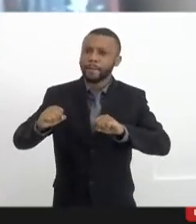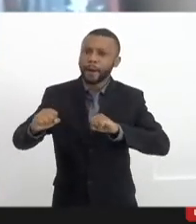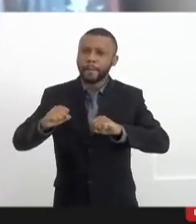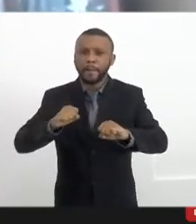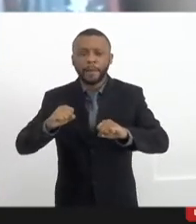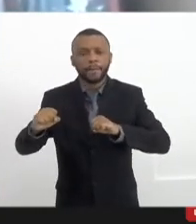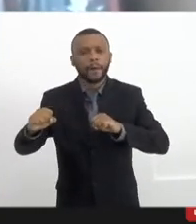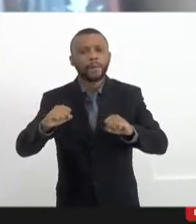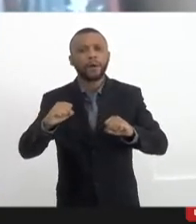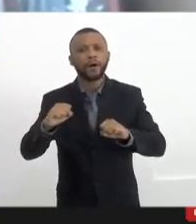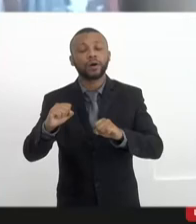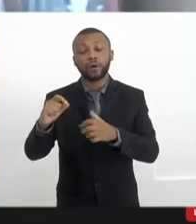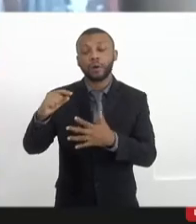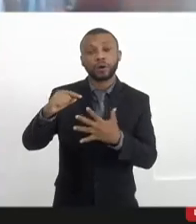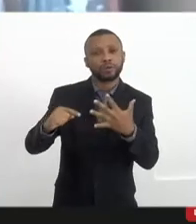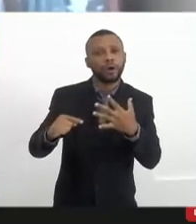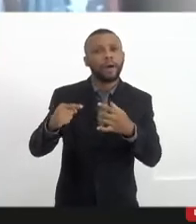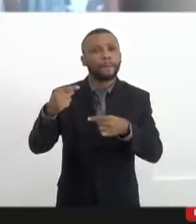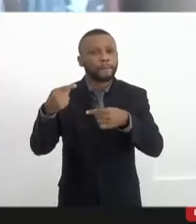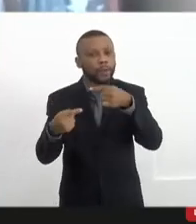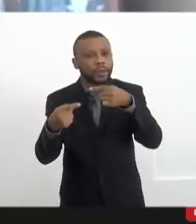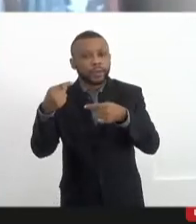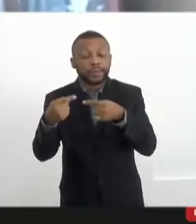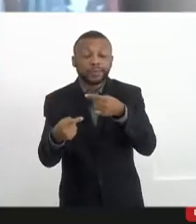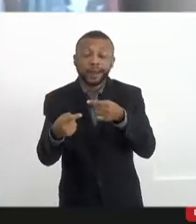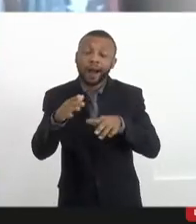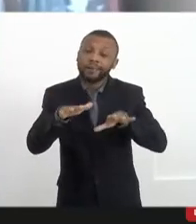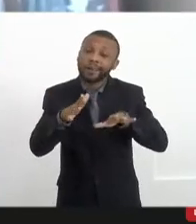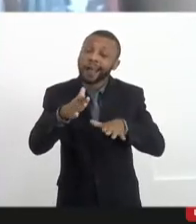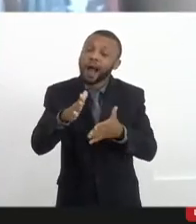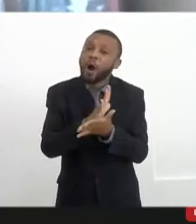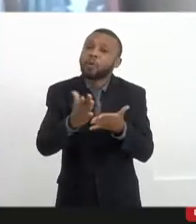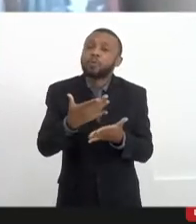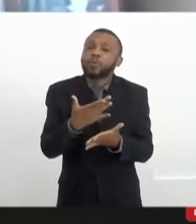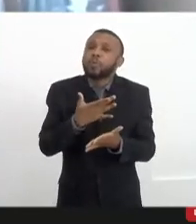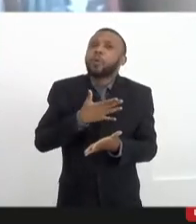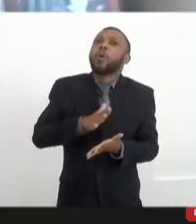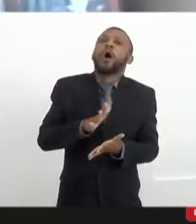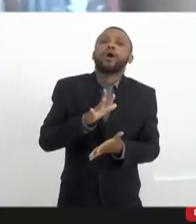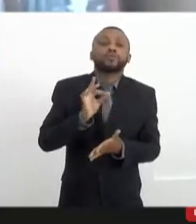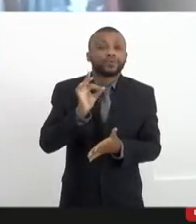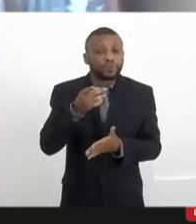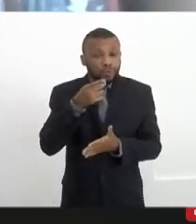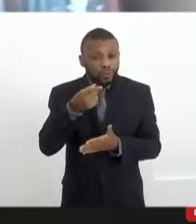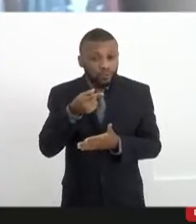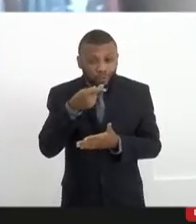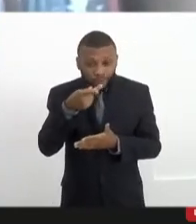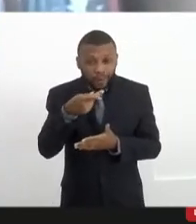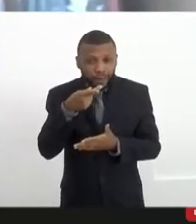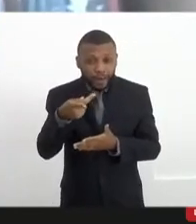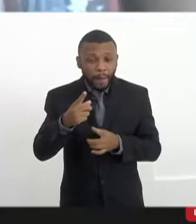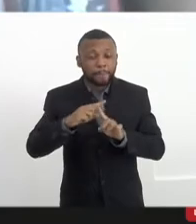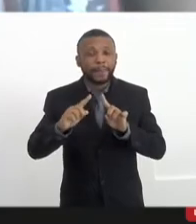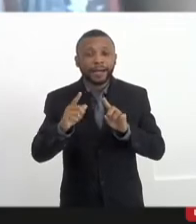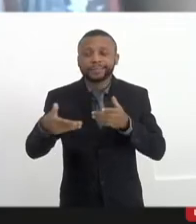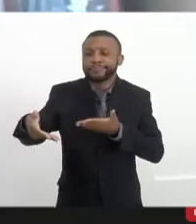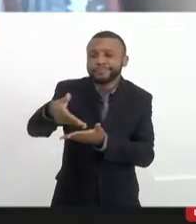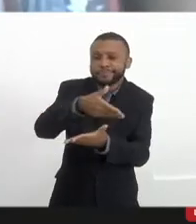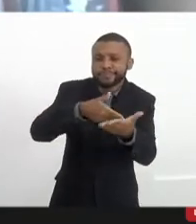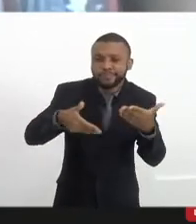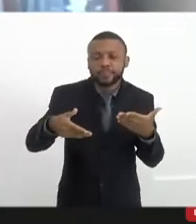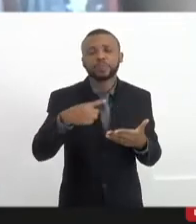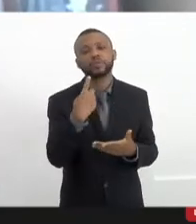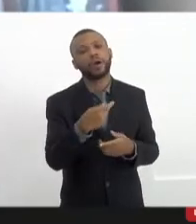pontos políticos que talvez alguns não gostem do que eu vou falar. Alguns não gostem do que eu vou falar, mas, entre companheiros, a gente tem que